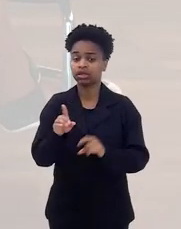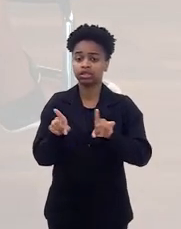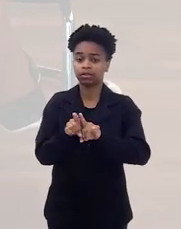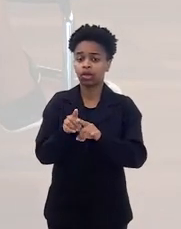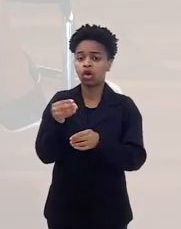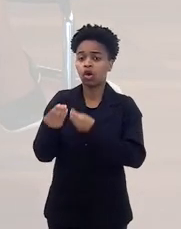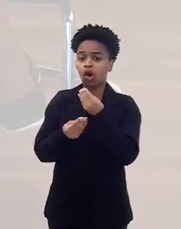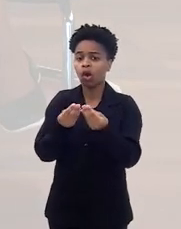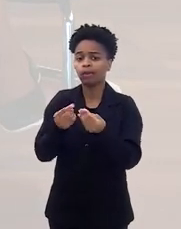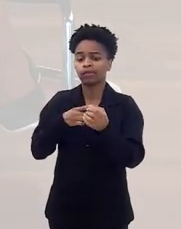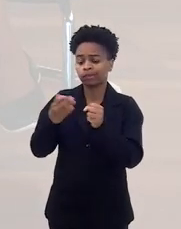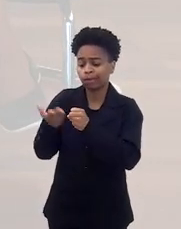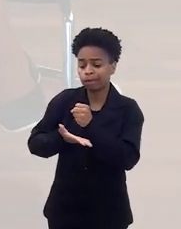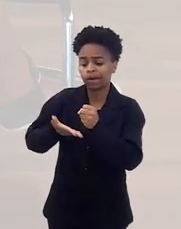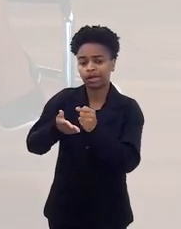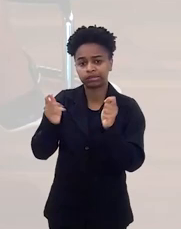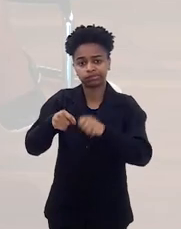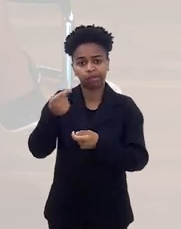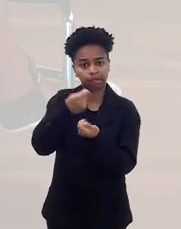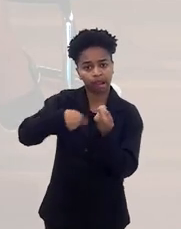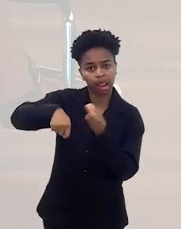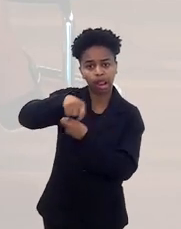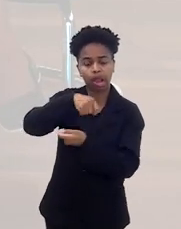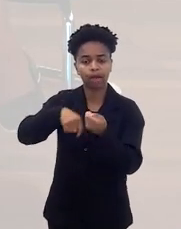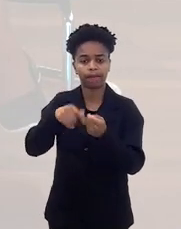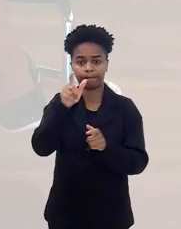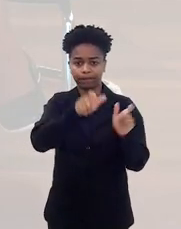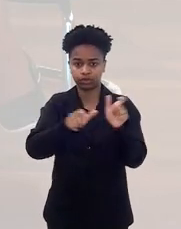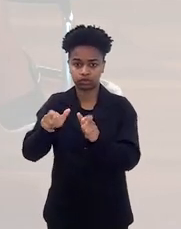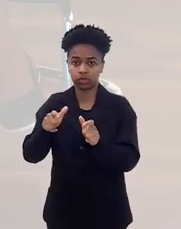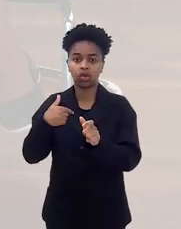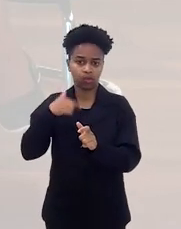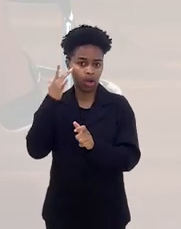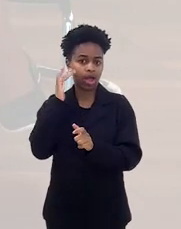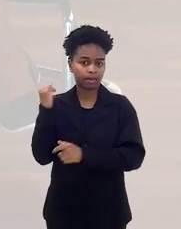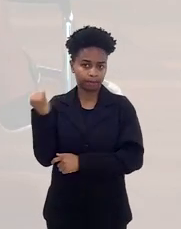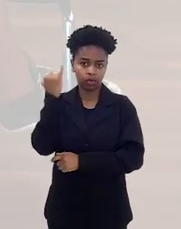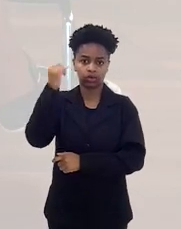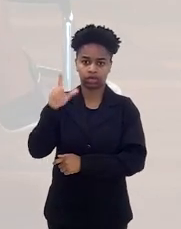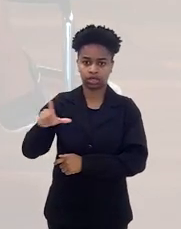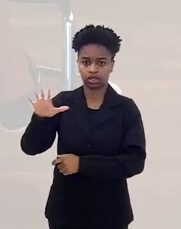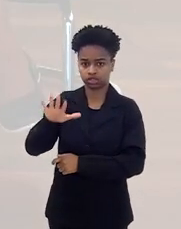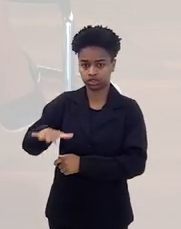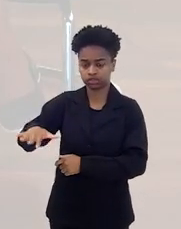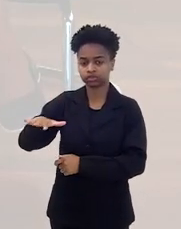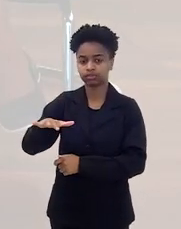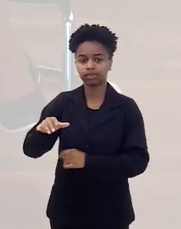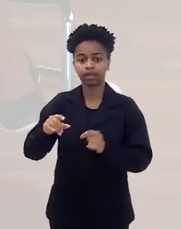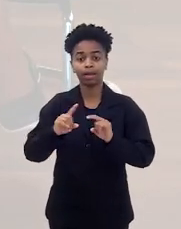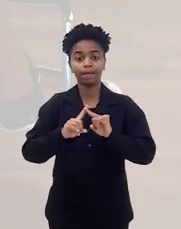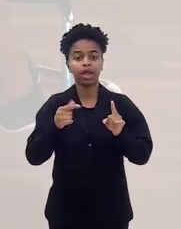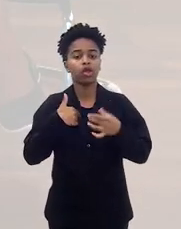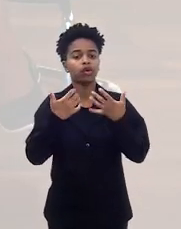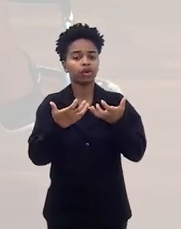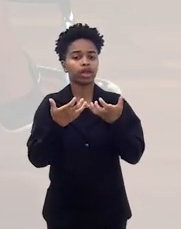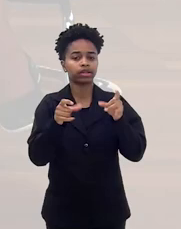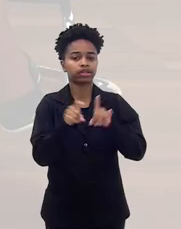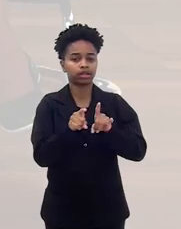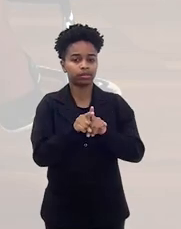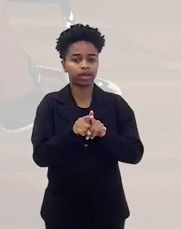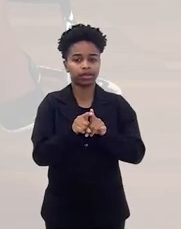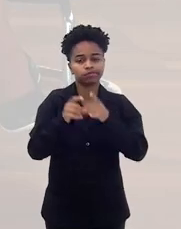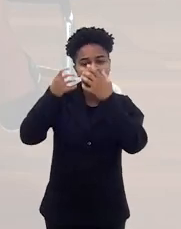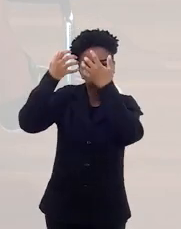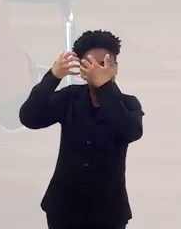fundamentam o tráfico de pessoas. Eu acho que isso é muito importante nessa lógica do trabalho escravo. Agora, queria trazer aqui para a